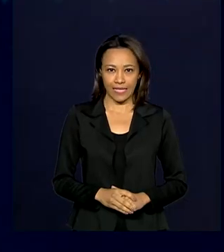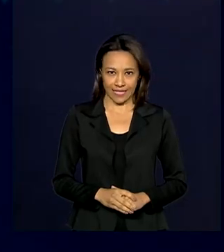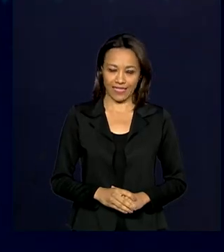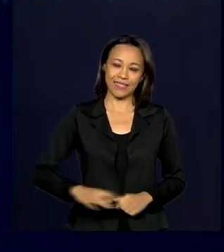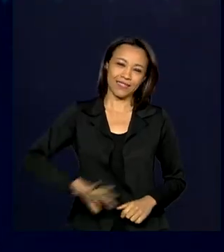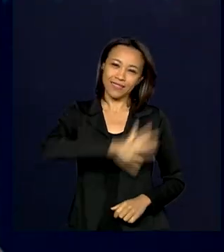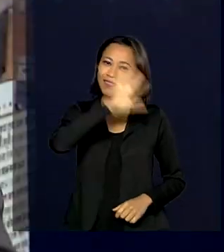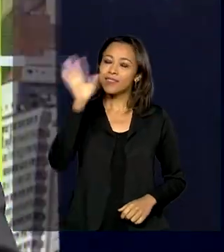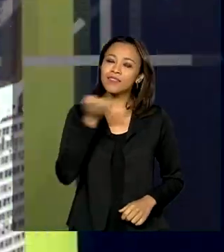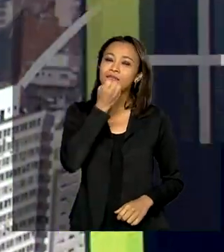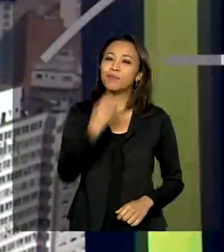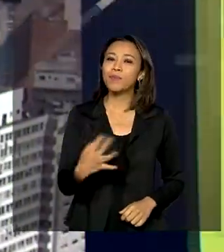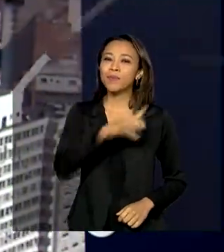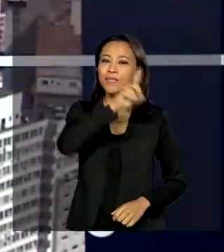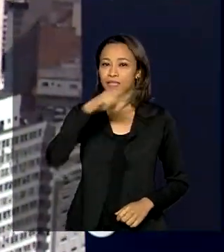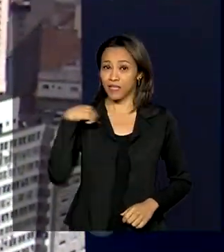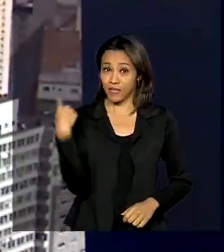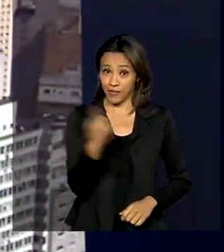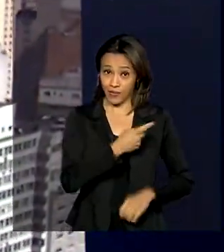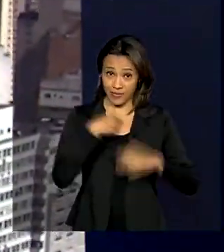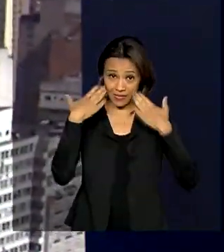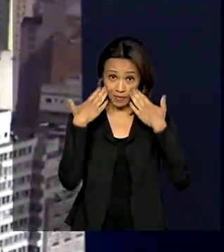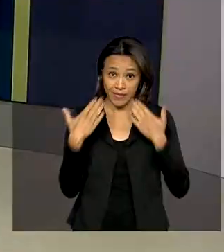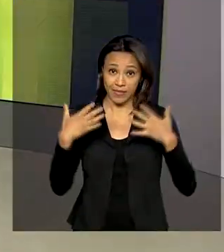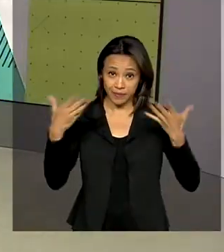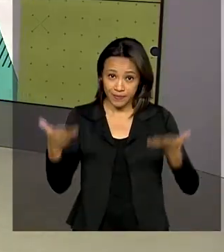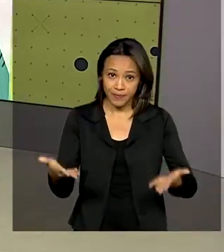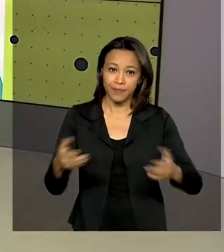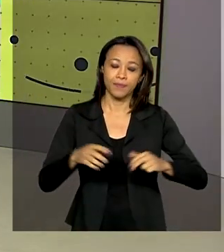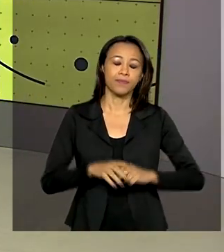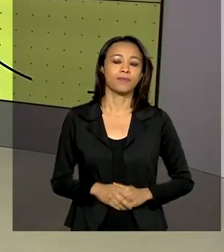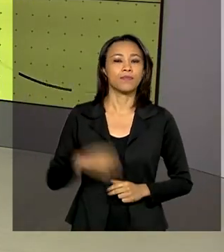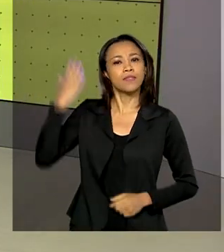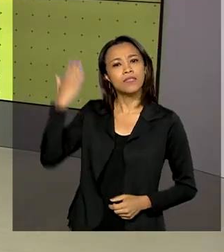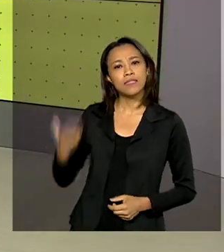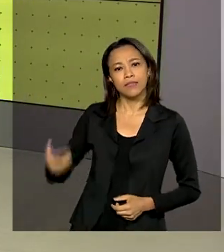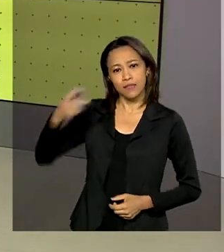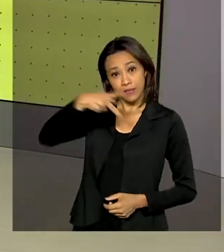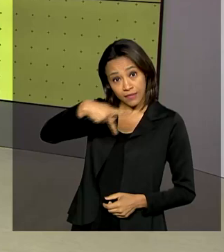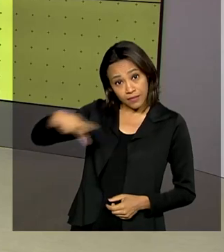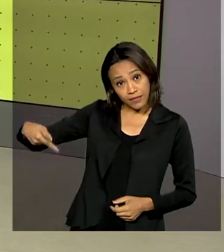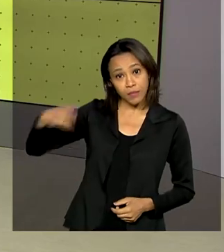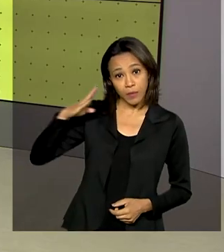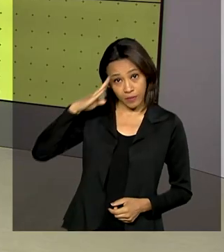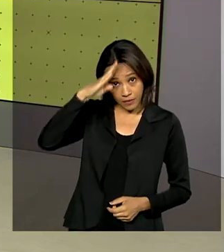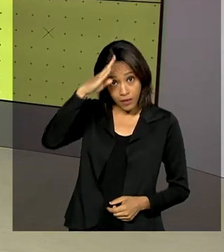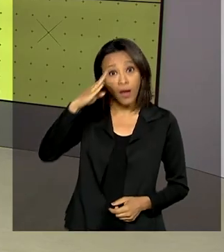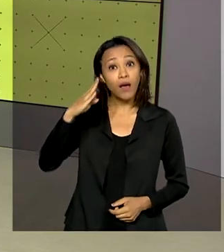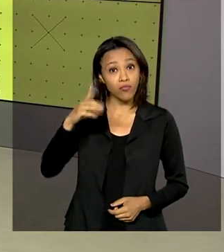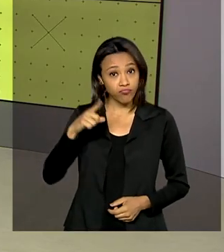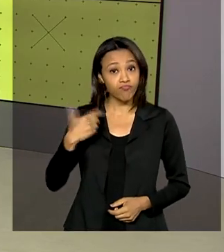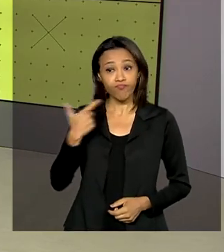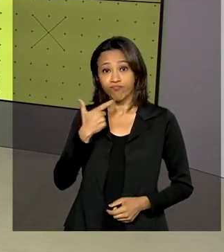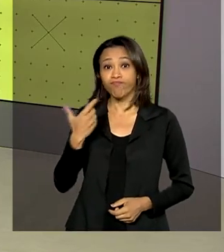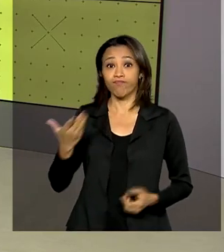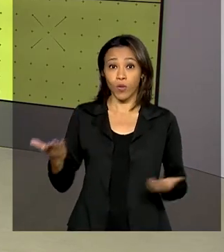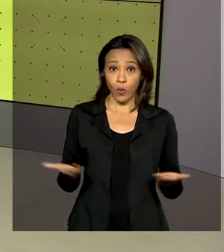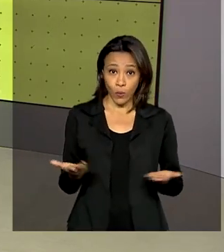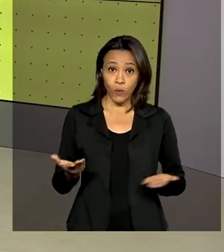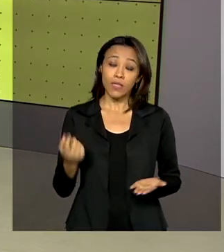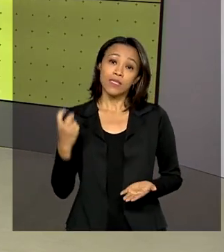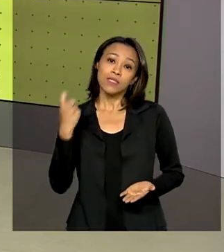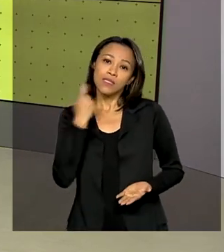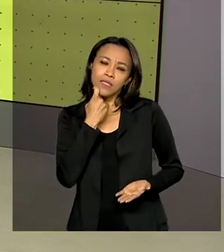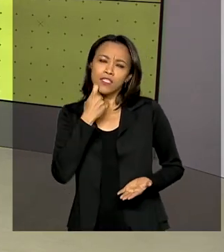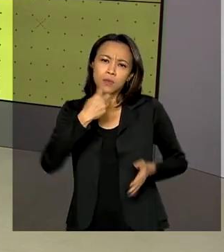Olá, bom dia! Estamos no ar com o governo agora. O presidente Jair Bolsonaro passou por uma cirurgia nesta sexta-feira